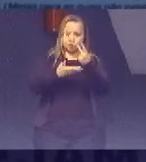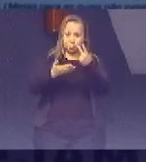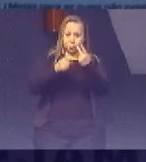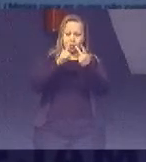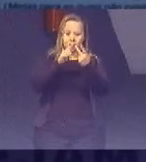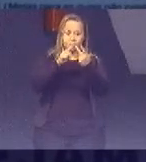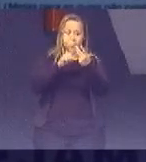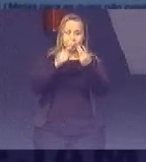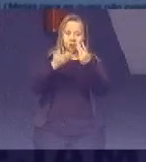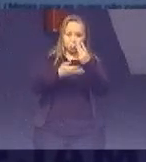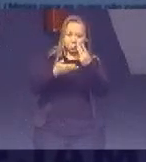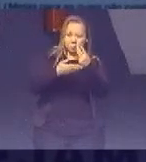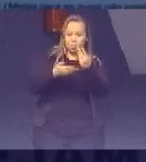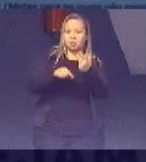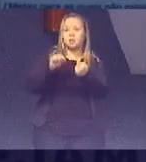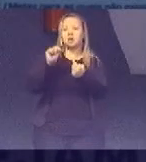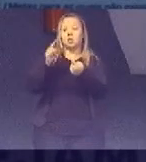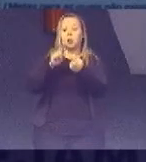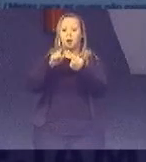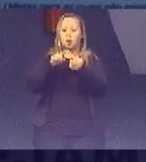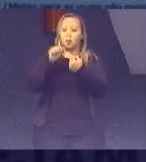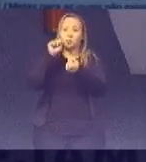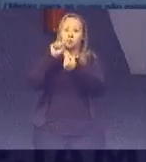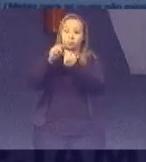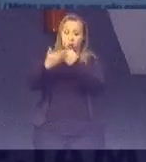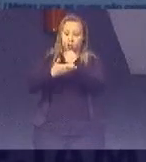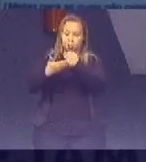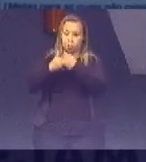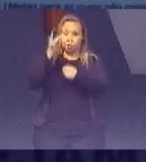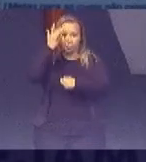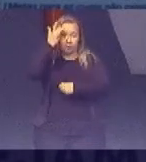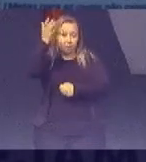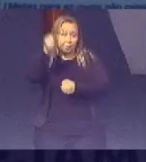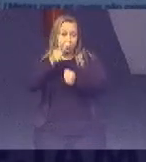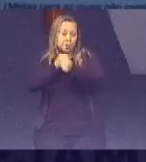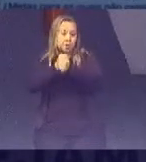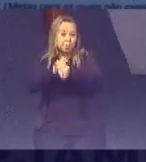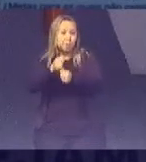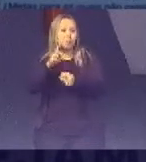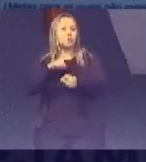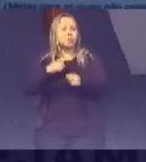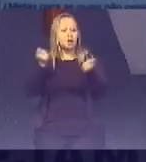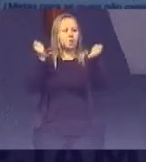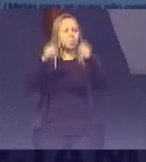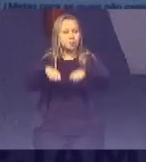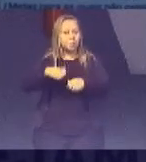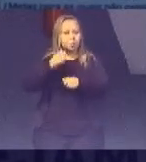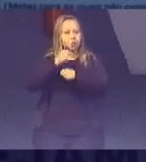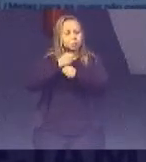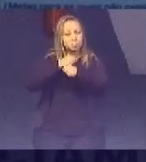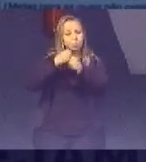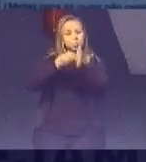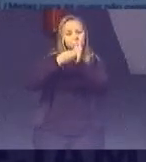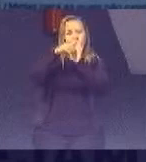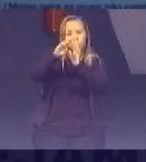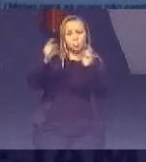aquelas metas De fácil acompanhamento Pois a gente conta Com a possibilidade De construir indicadores Que podem medir Exatamente